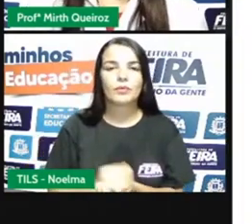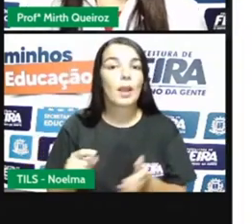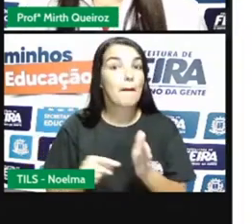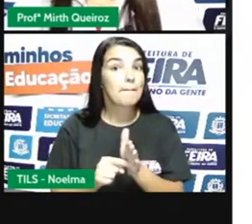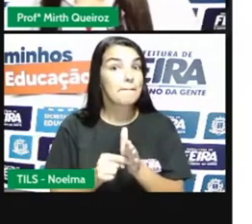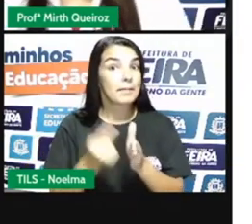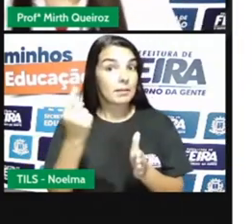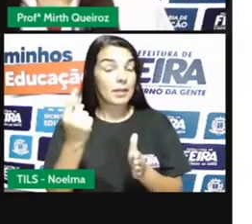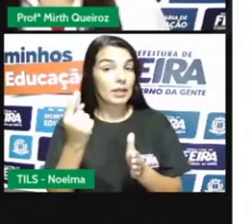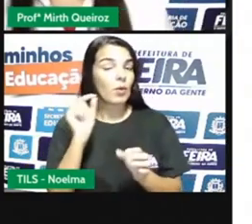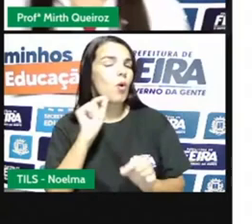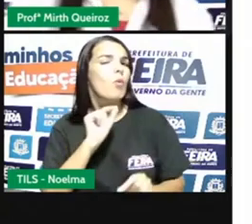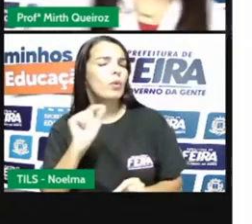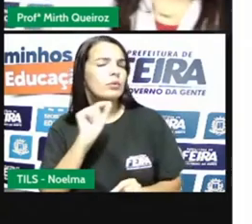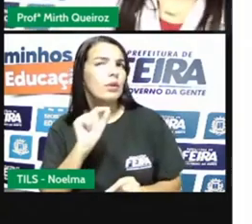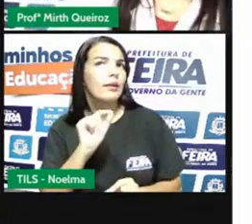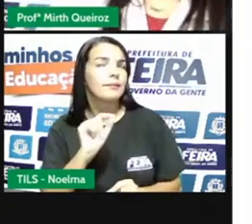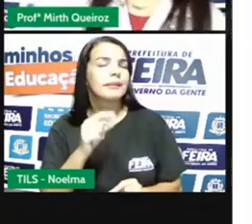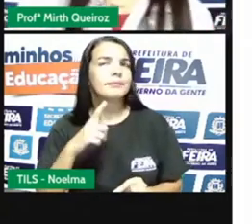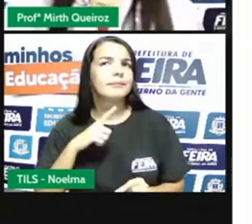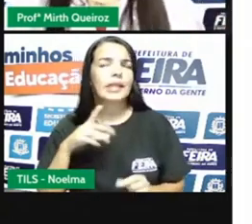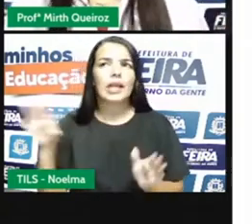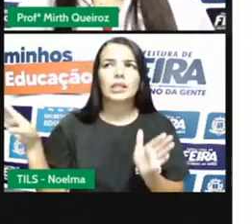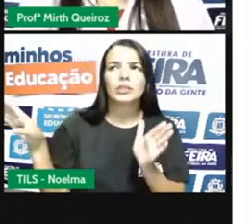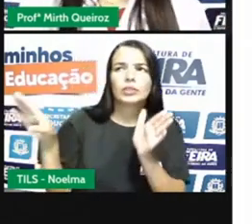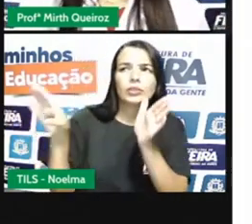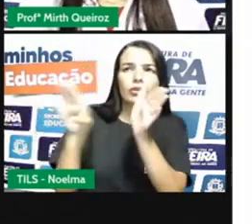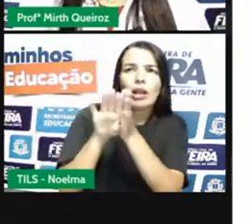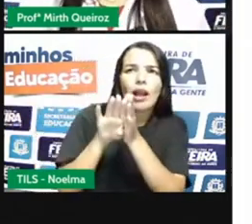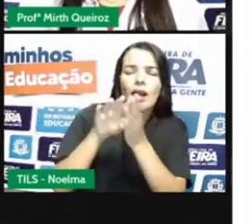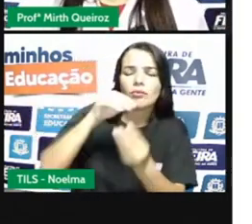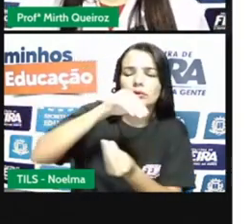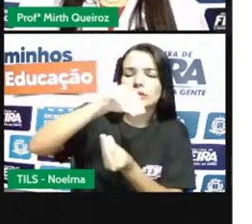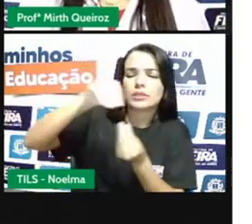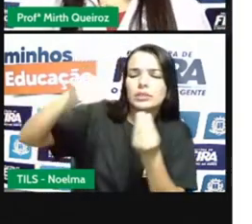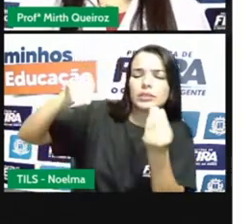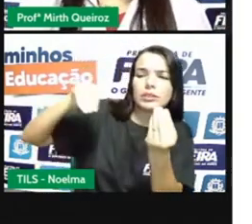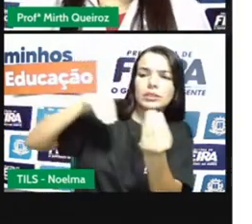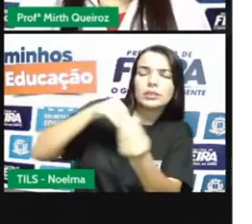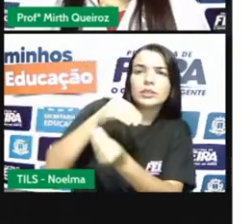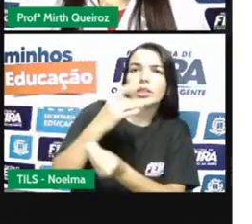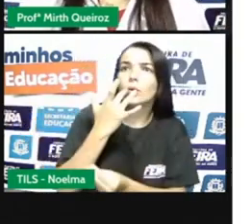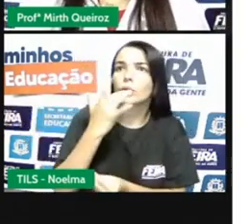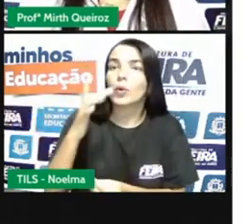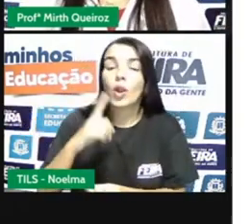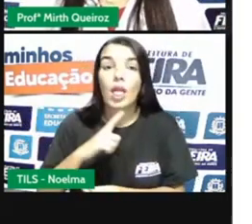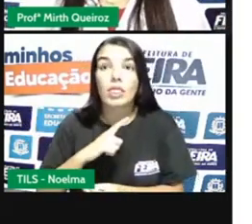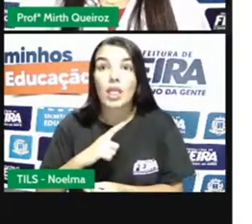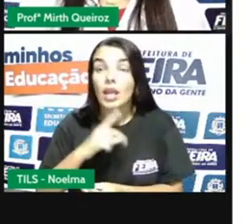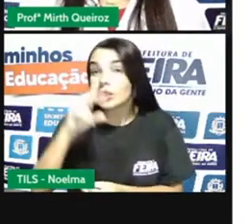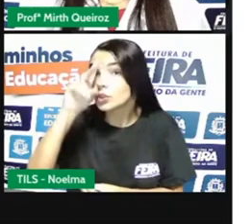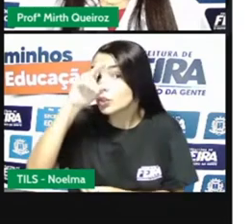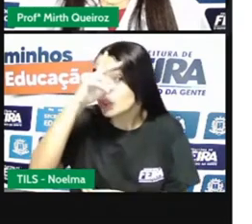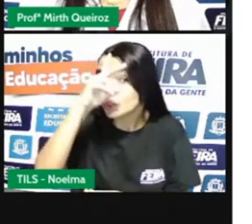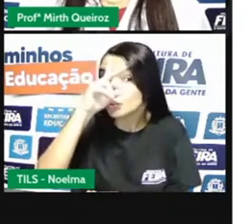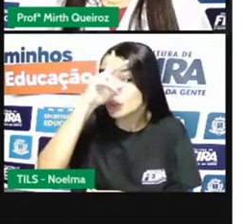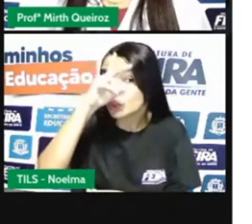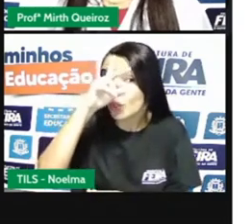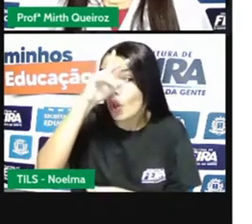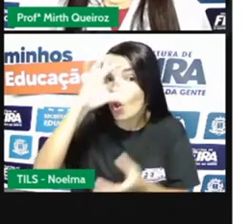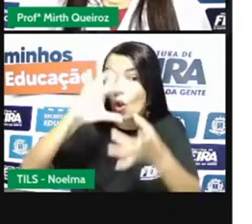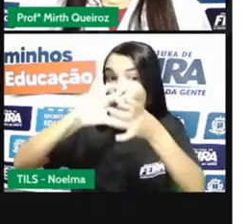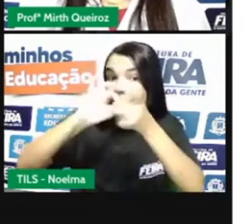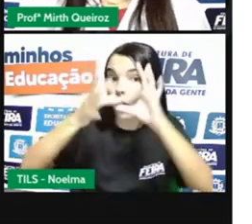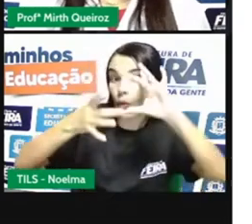Primeiro, para a gente chegar ao ciclo do ouro no Brasil, tem todo um contexto histórico, né? Nós vimos aí